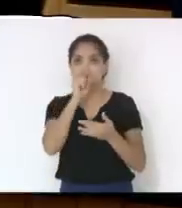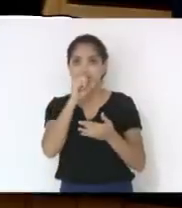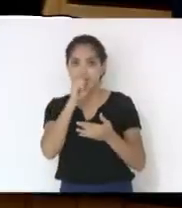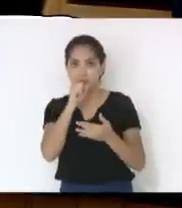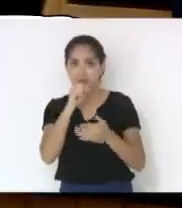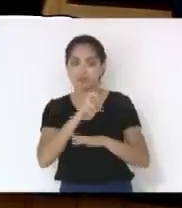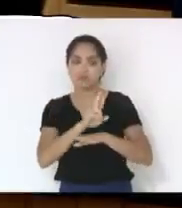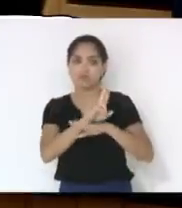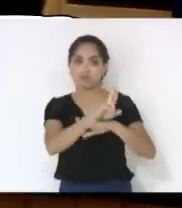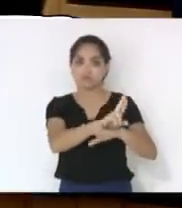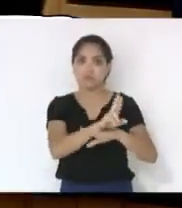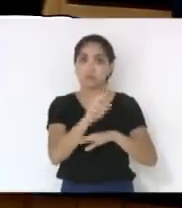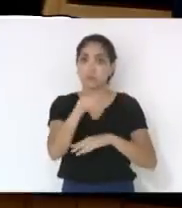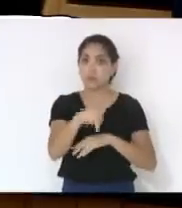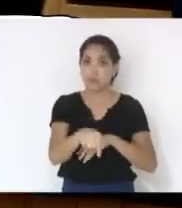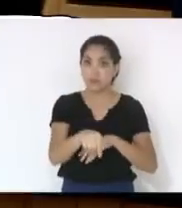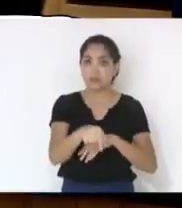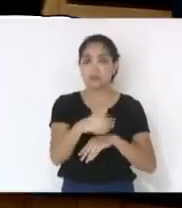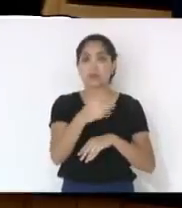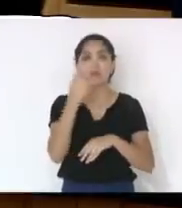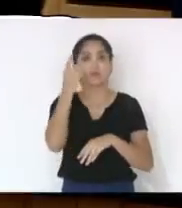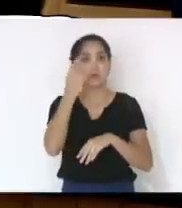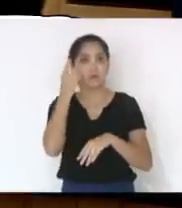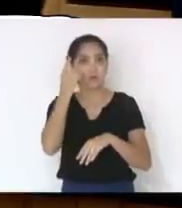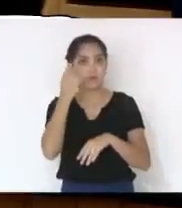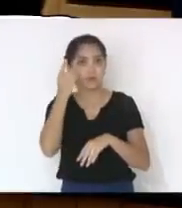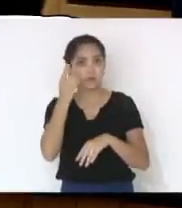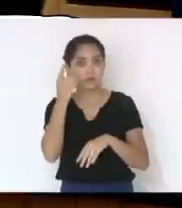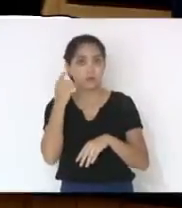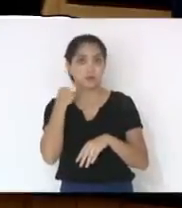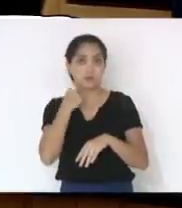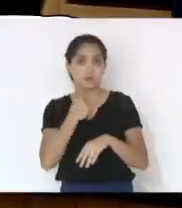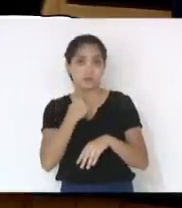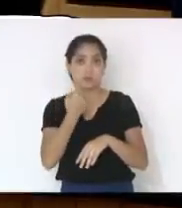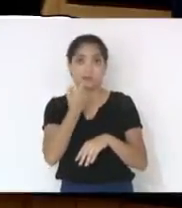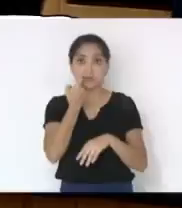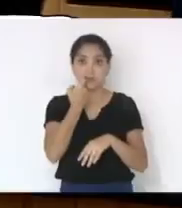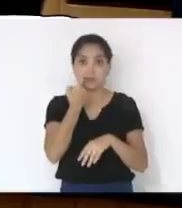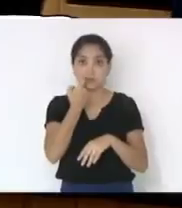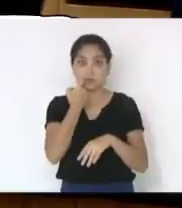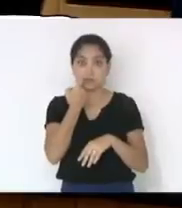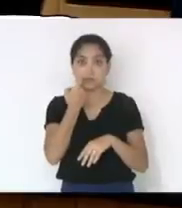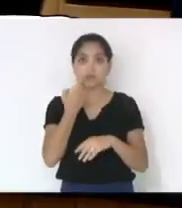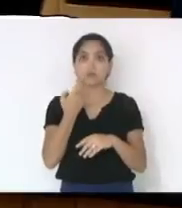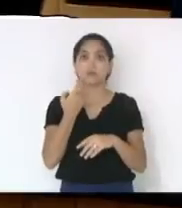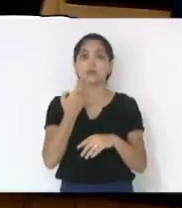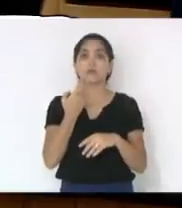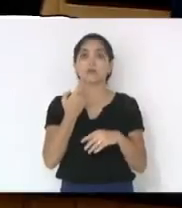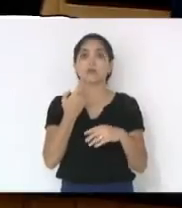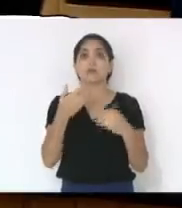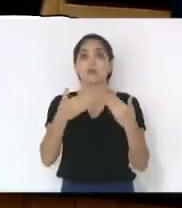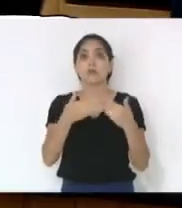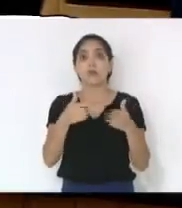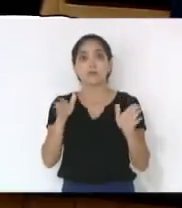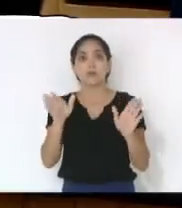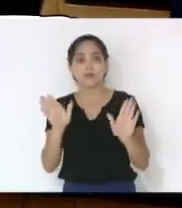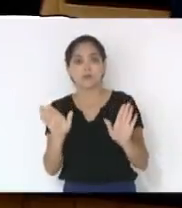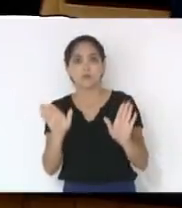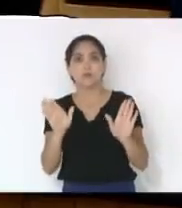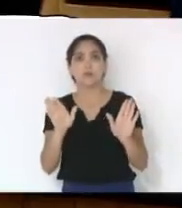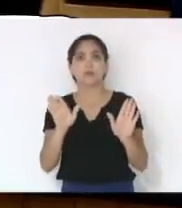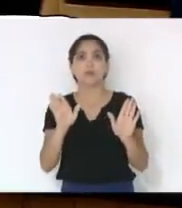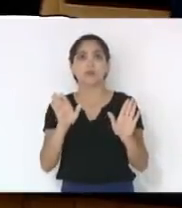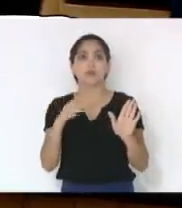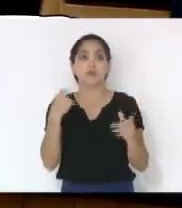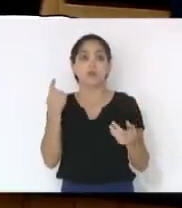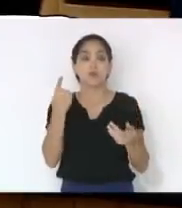casa, e o deputado Silvio Drevick, na sexta-feira, na abertura do encontro estadual dos delegados de polícia